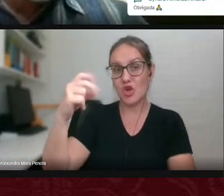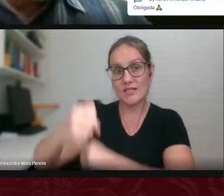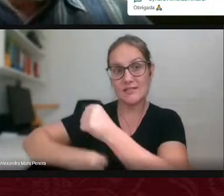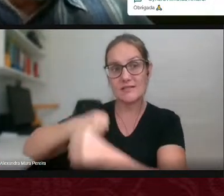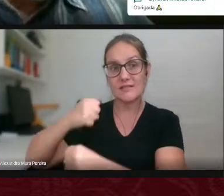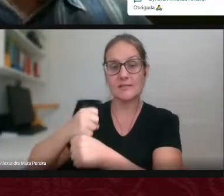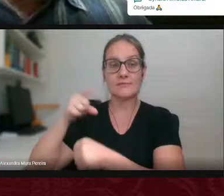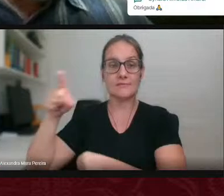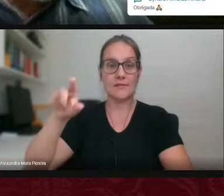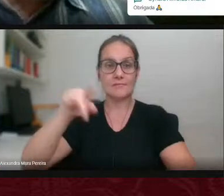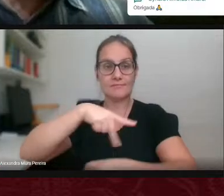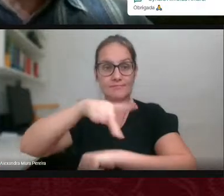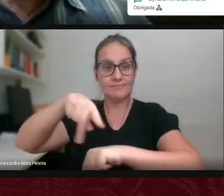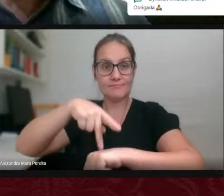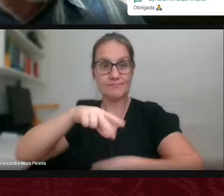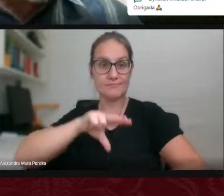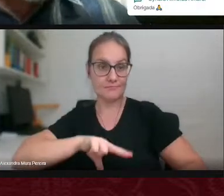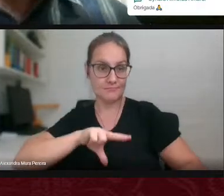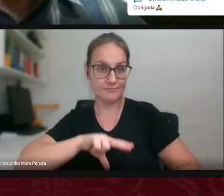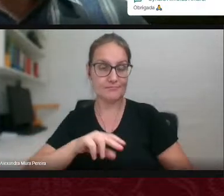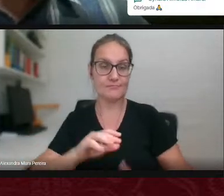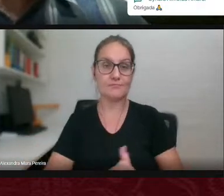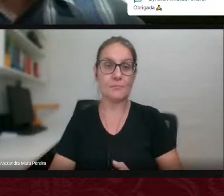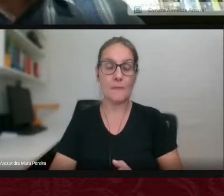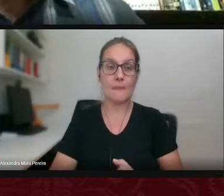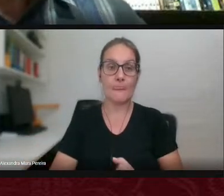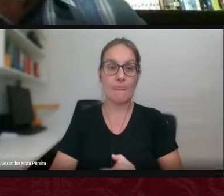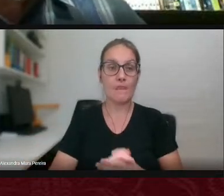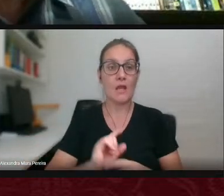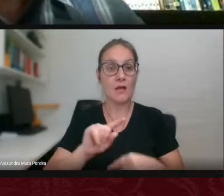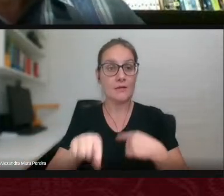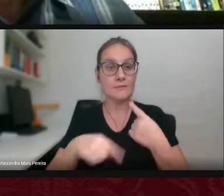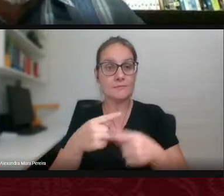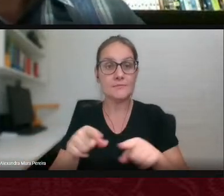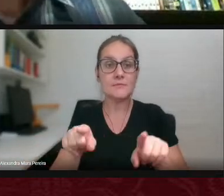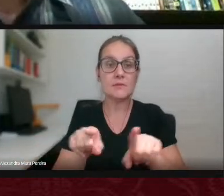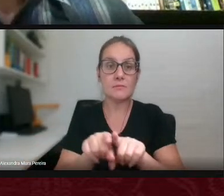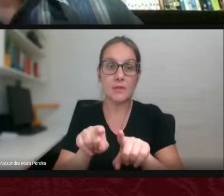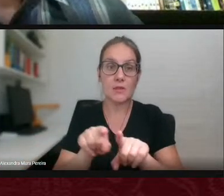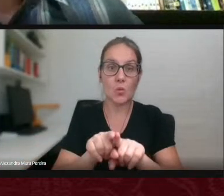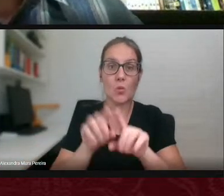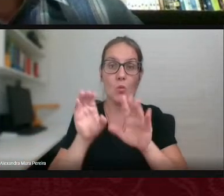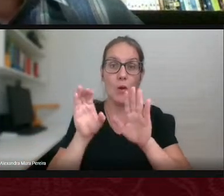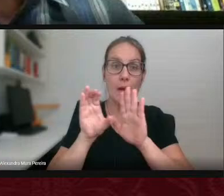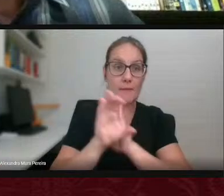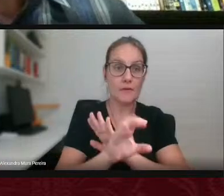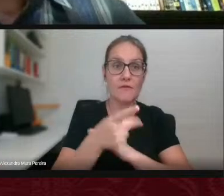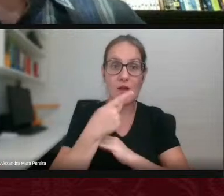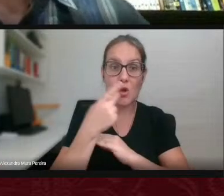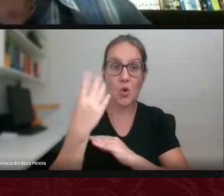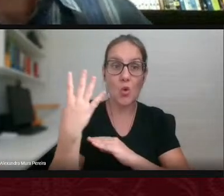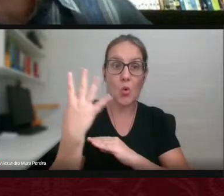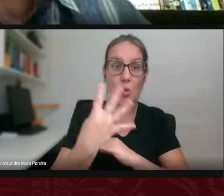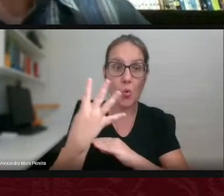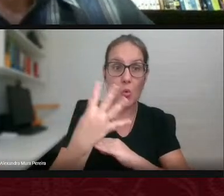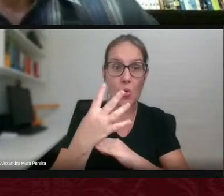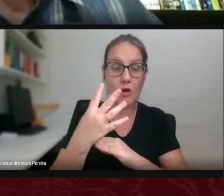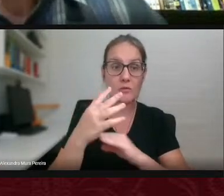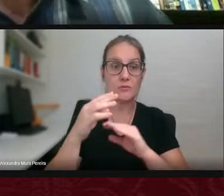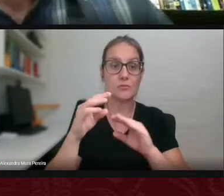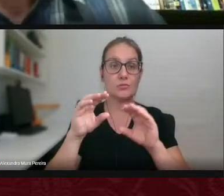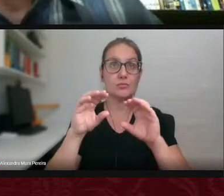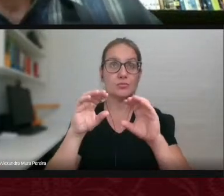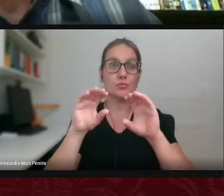Portugal. Aí depois nós temos aqui uma parte que fala justamente sobre o quarto Congresso Centro-Oeste de Ciências do Esporte